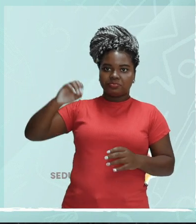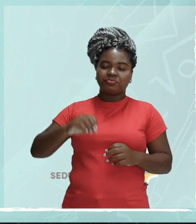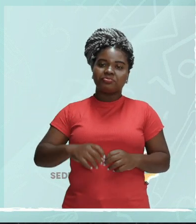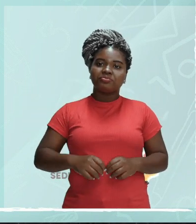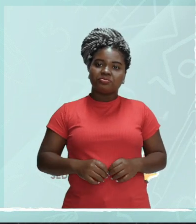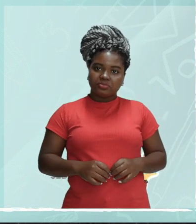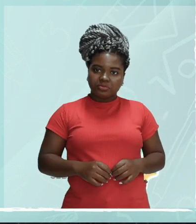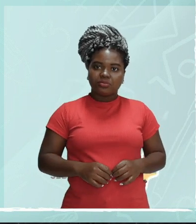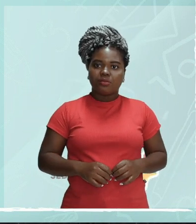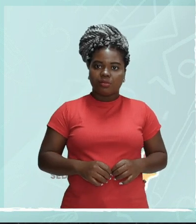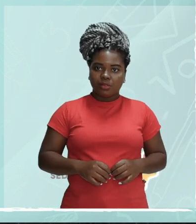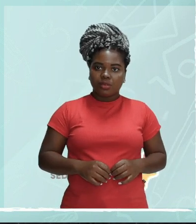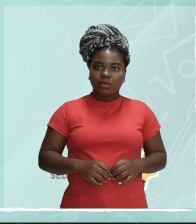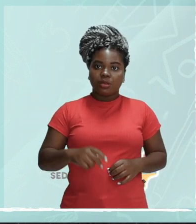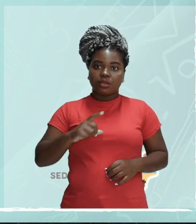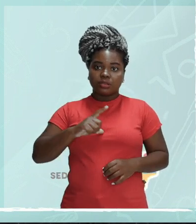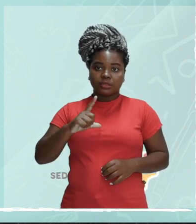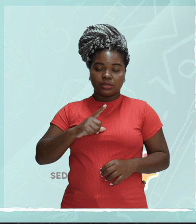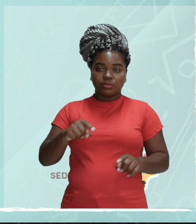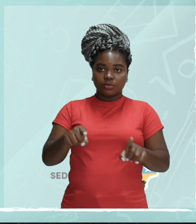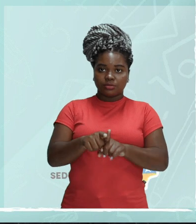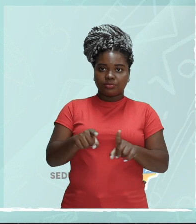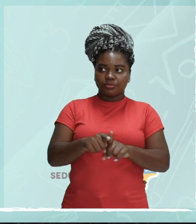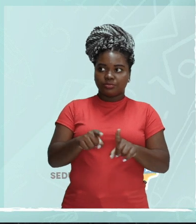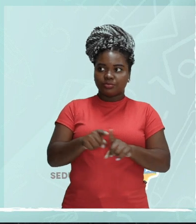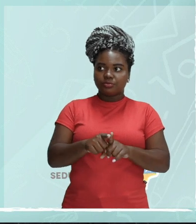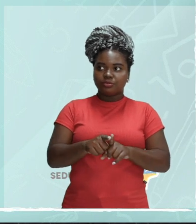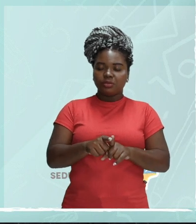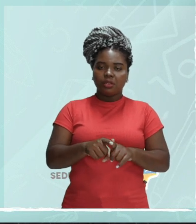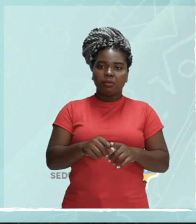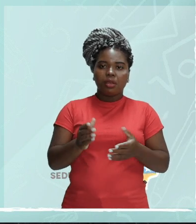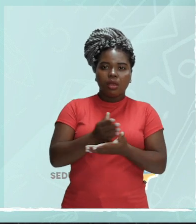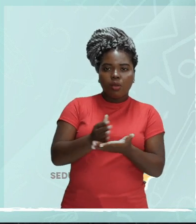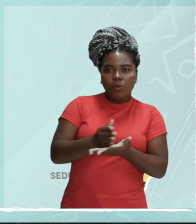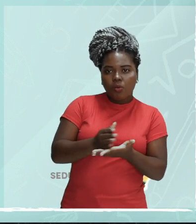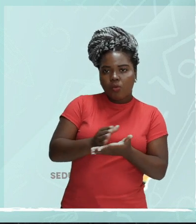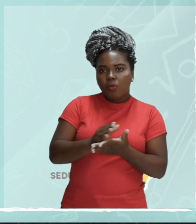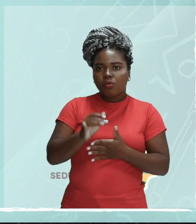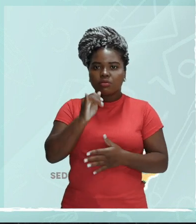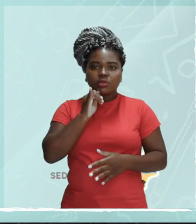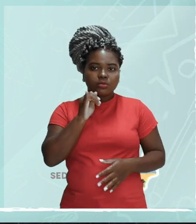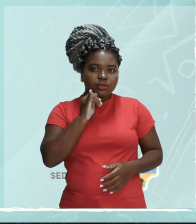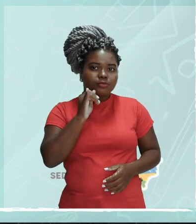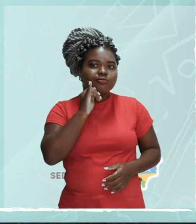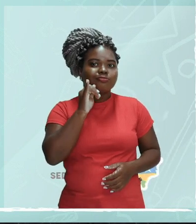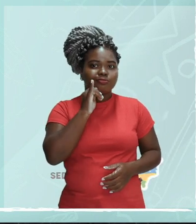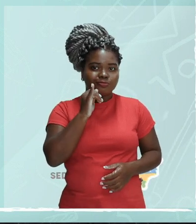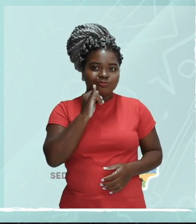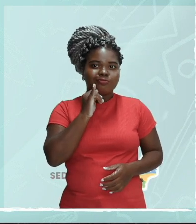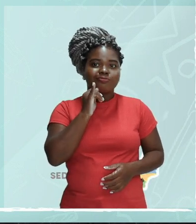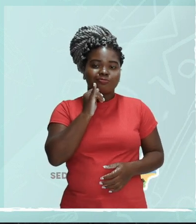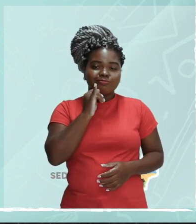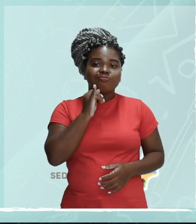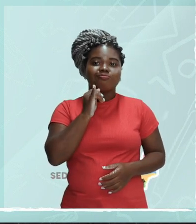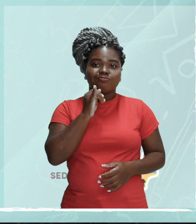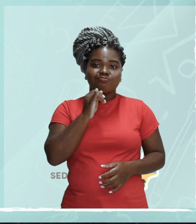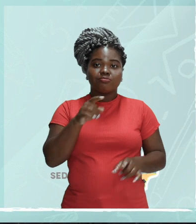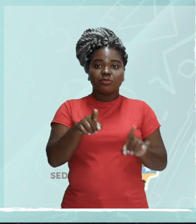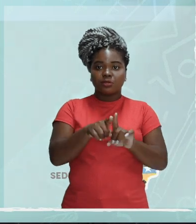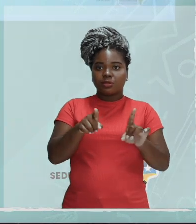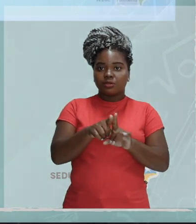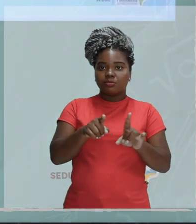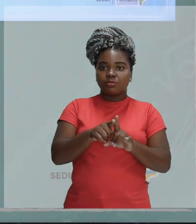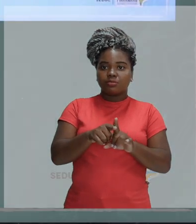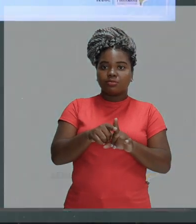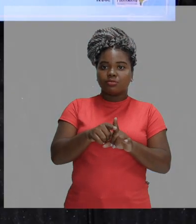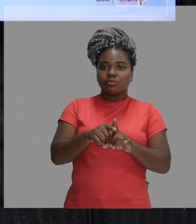princípio da reversibilidade da luz. Vamos fazer alguns exemplos, alguns exercícios e vamos falar sobre câmera escura de